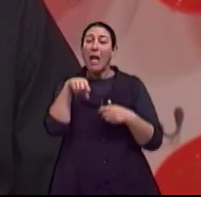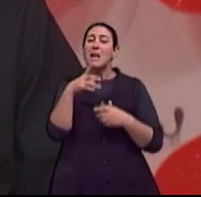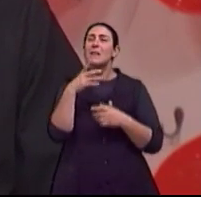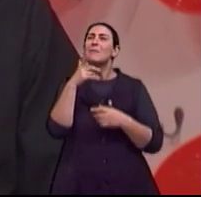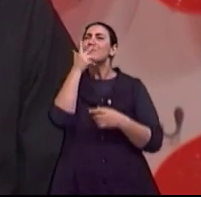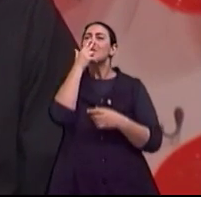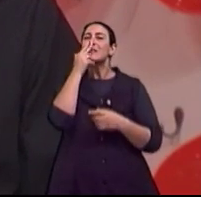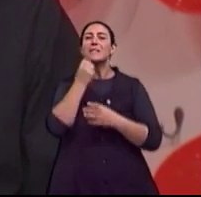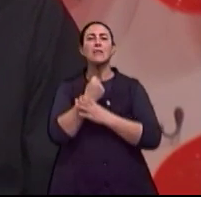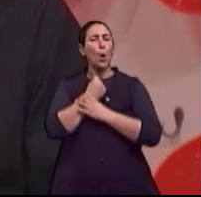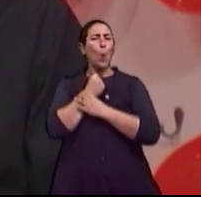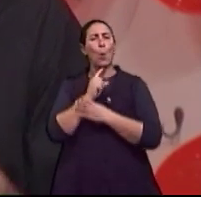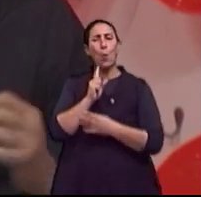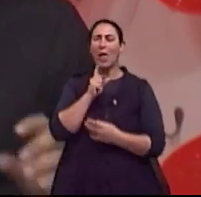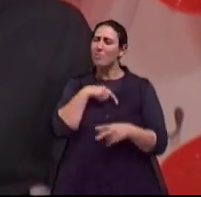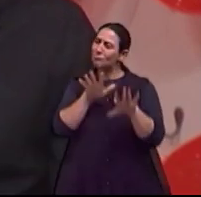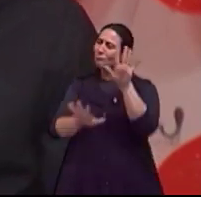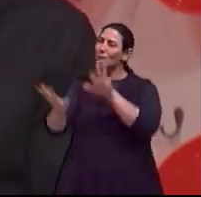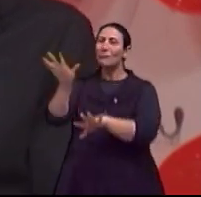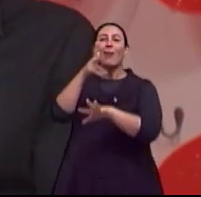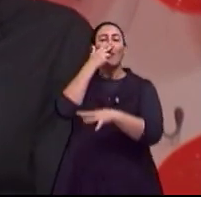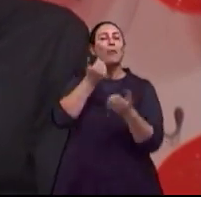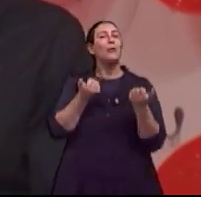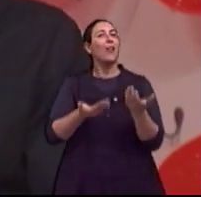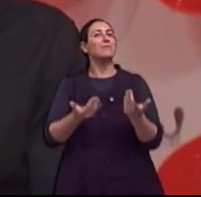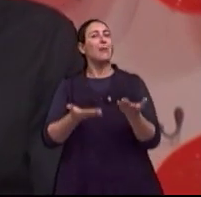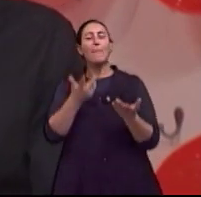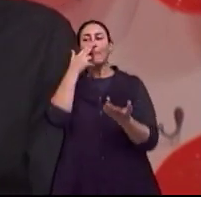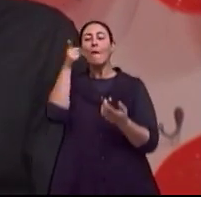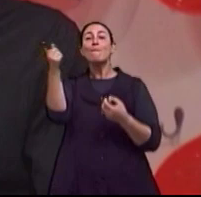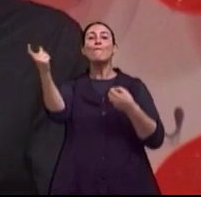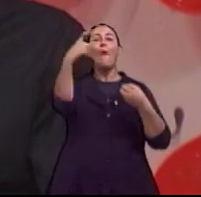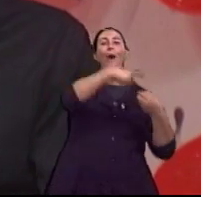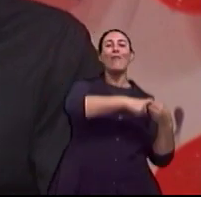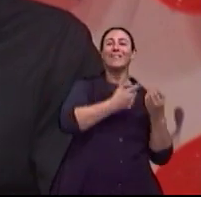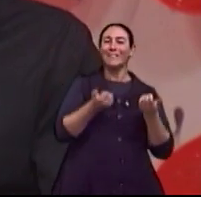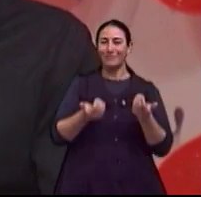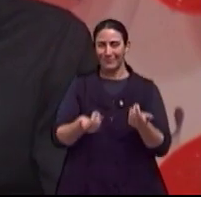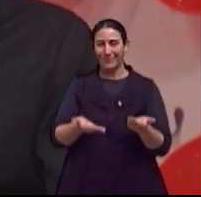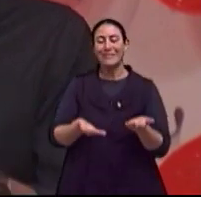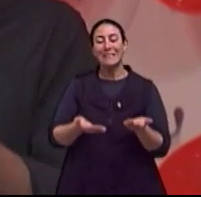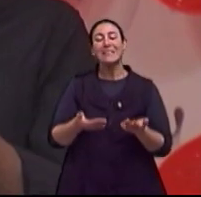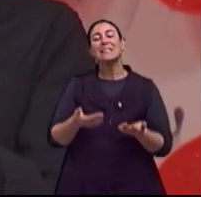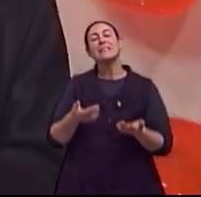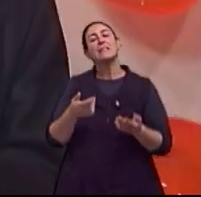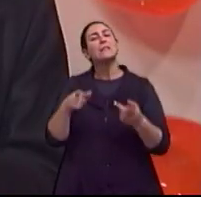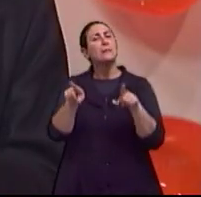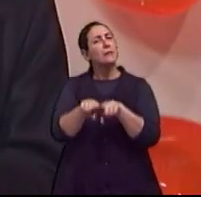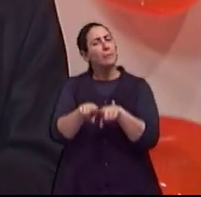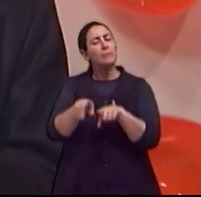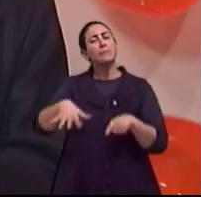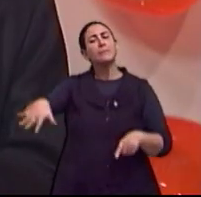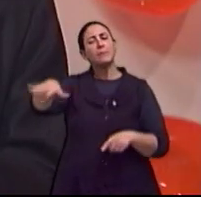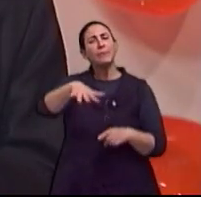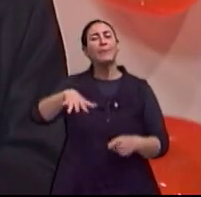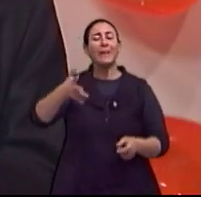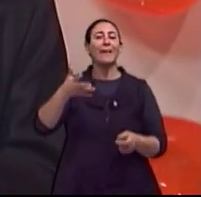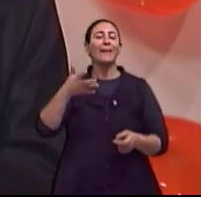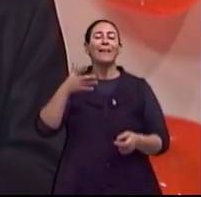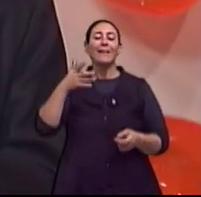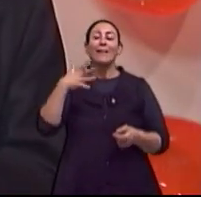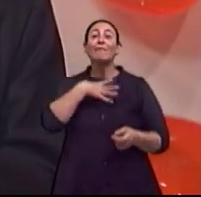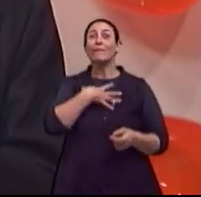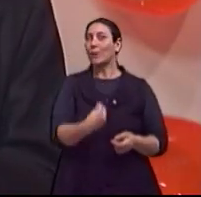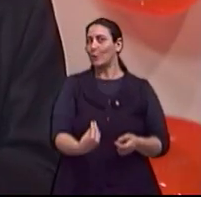adolescência. Então, para mim, foi um processo de renovação. E, muito mais importante, os filhos tendo que entrar no espaço dos pais,